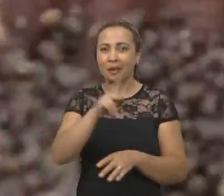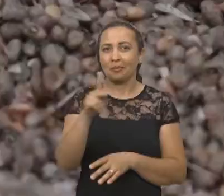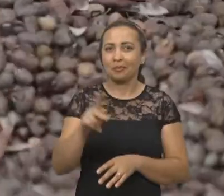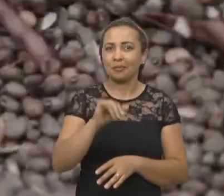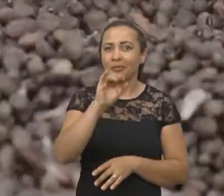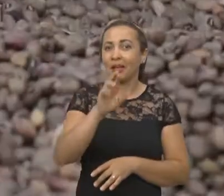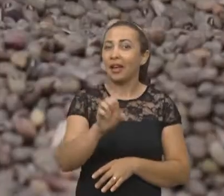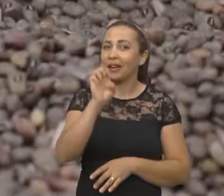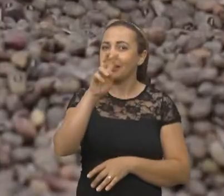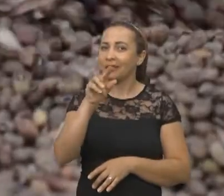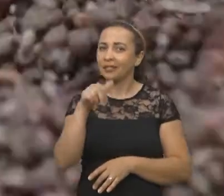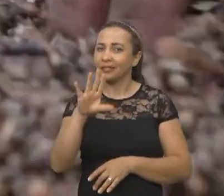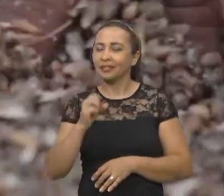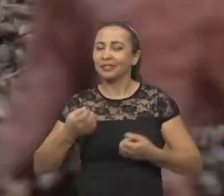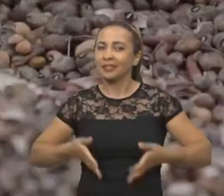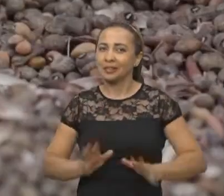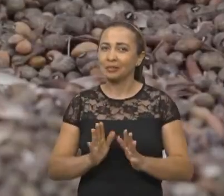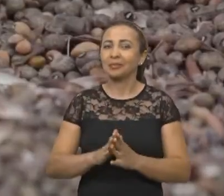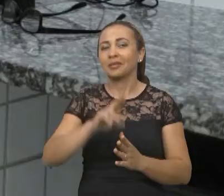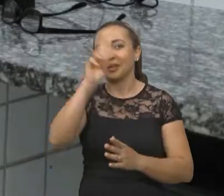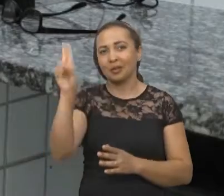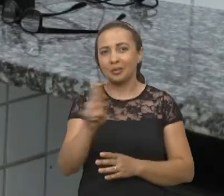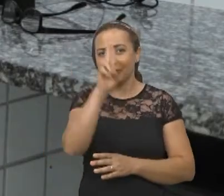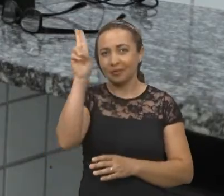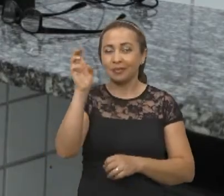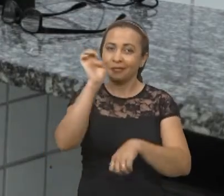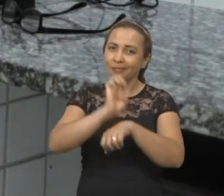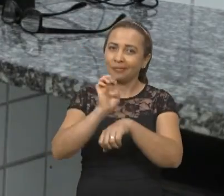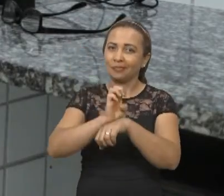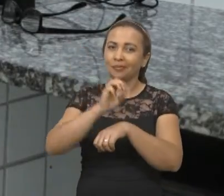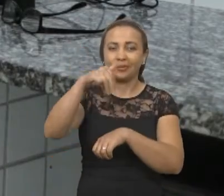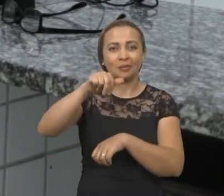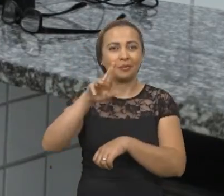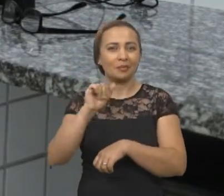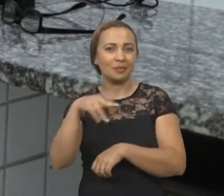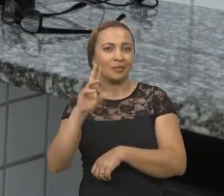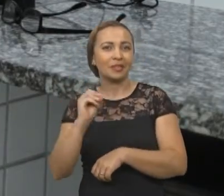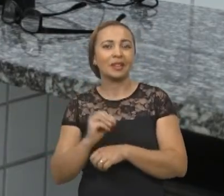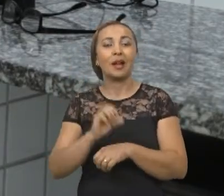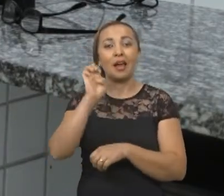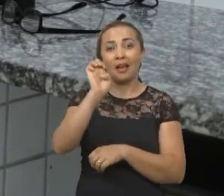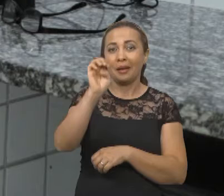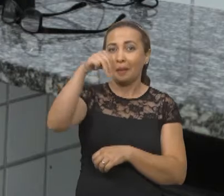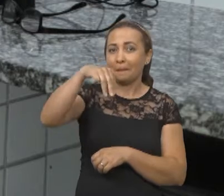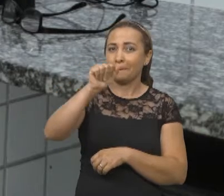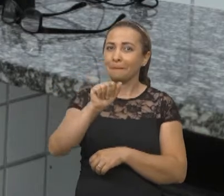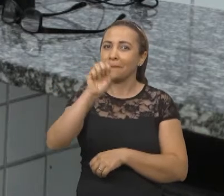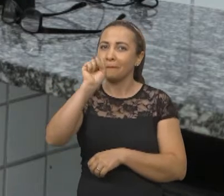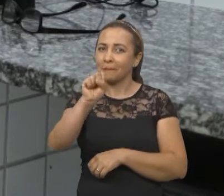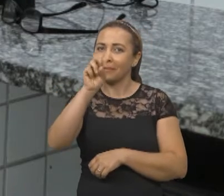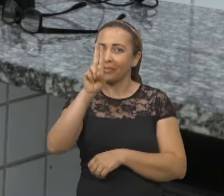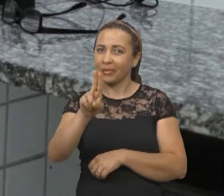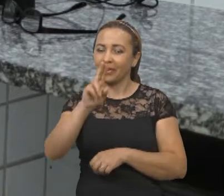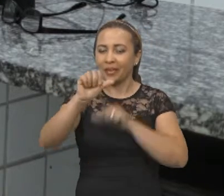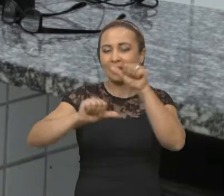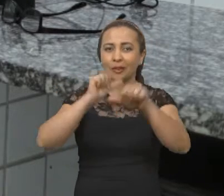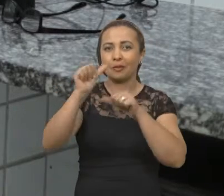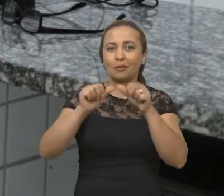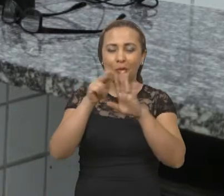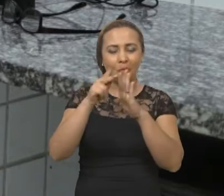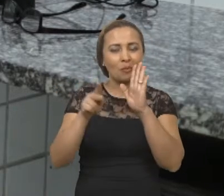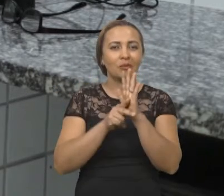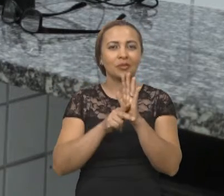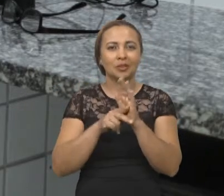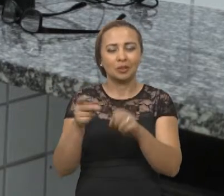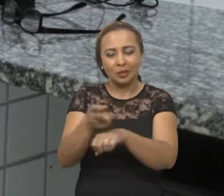professora Ivaneide Nascimento da Universidade Estadual da região Tocantina do Maranhão, o Emasul, deu início ao desenvolvimento de um projeto